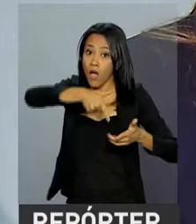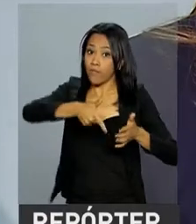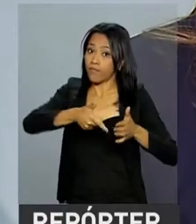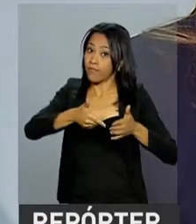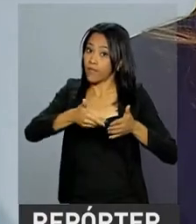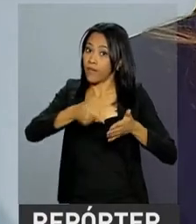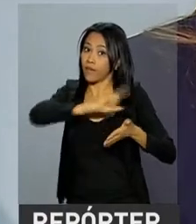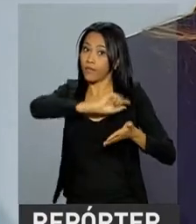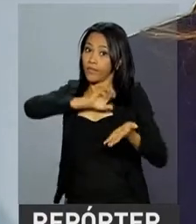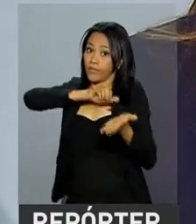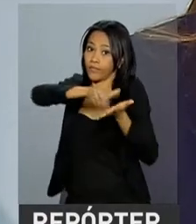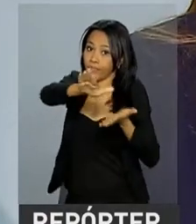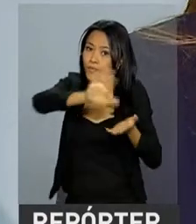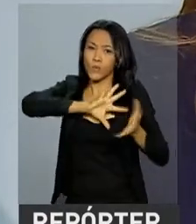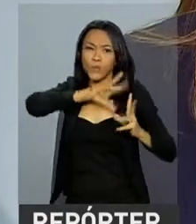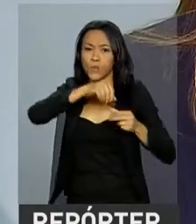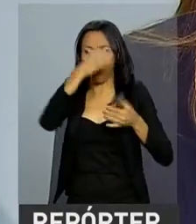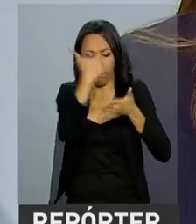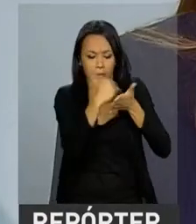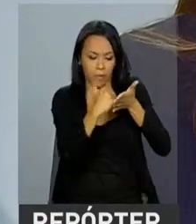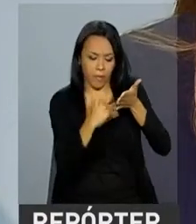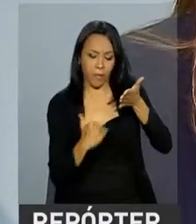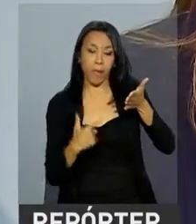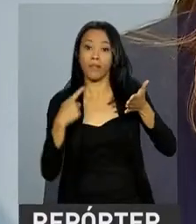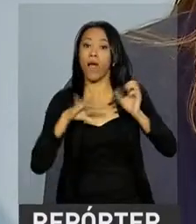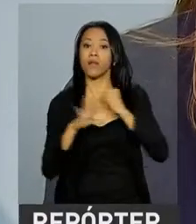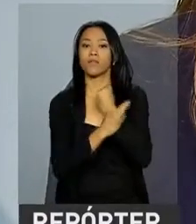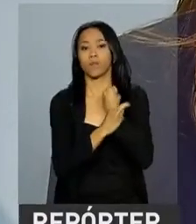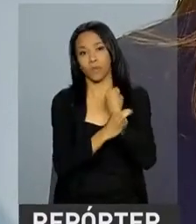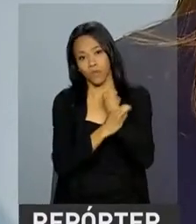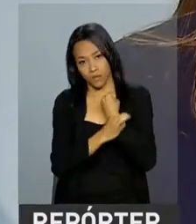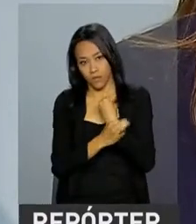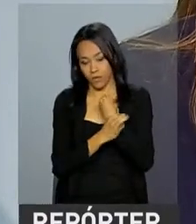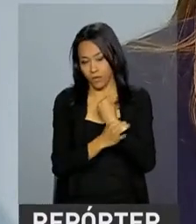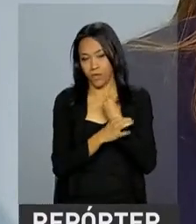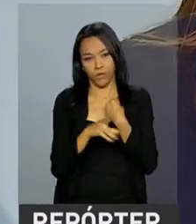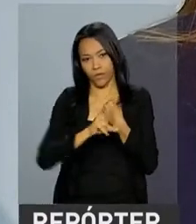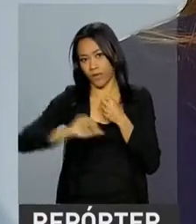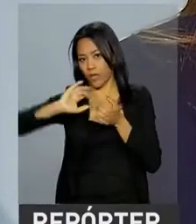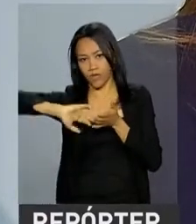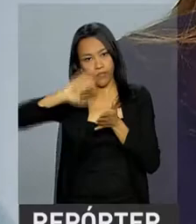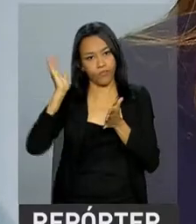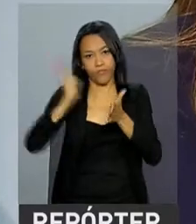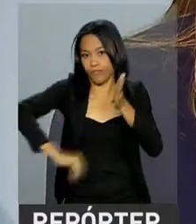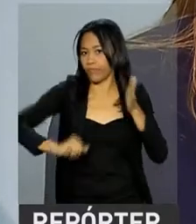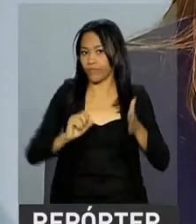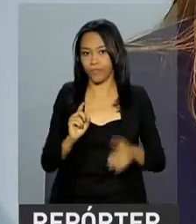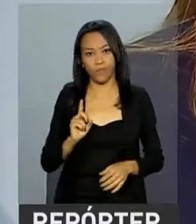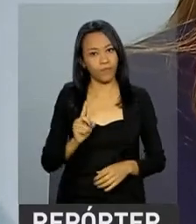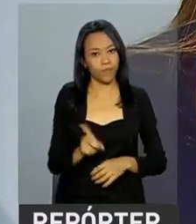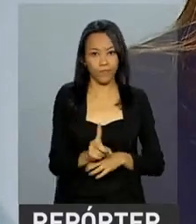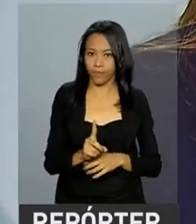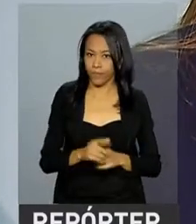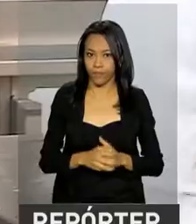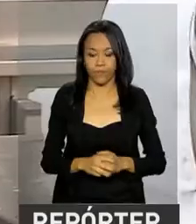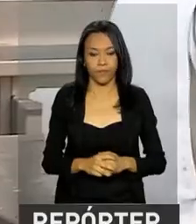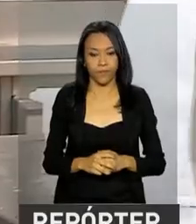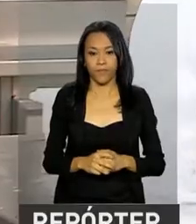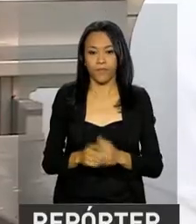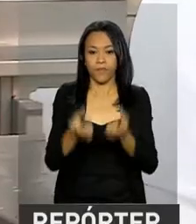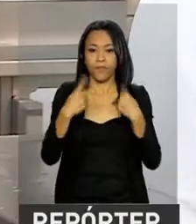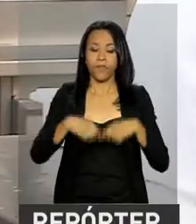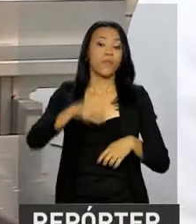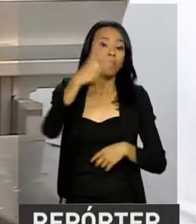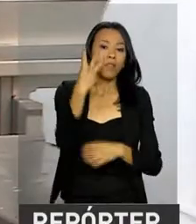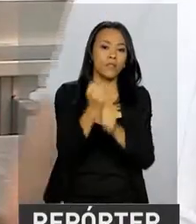estão absolutamente protegidos e não há como se alterar a concessão desses direitos aos trabalhadores. Há